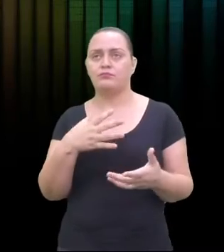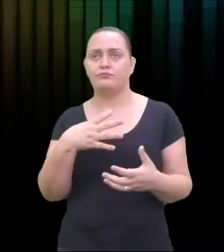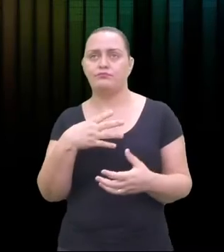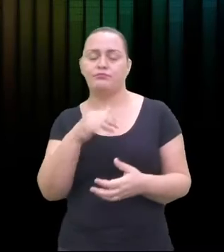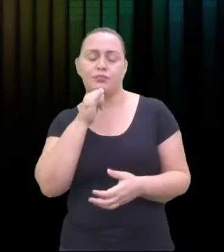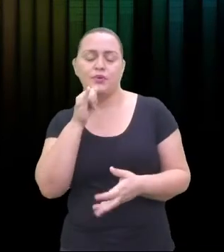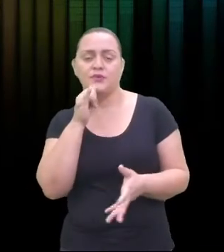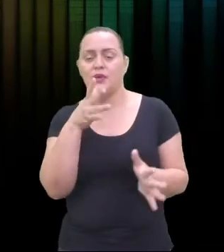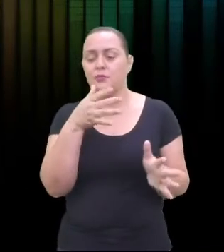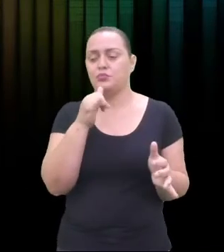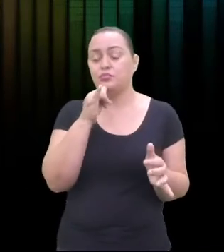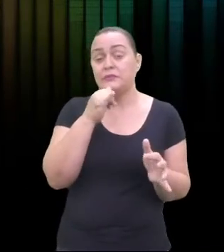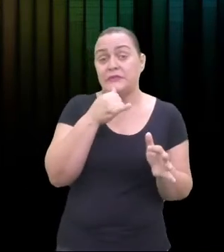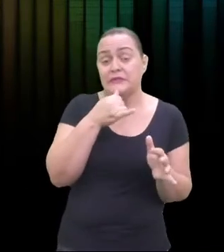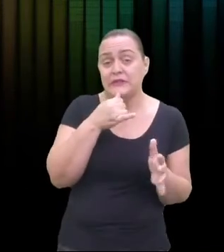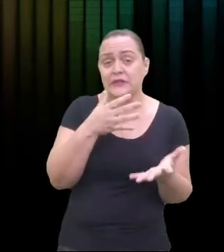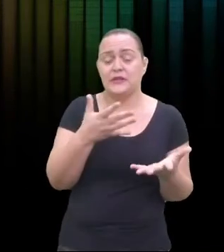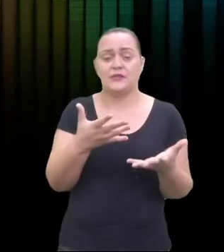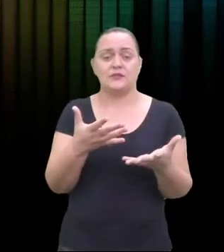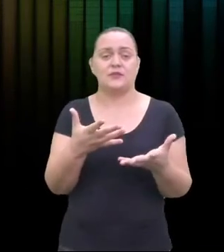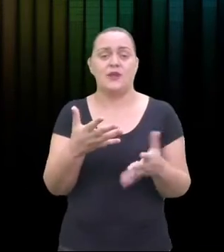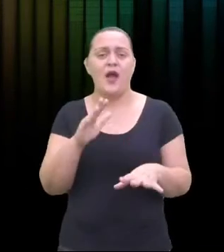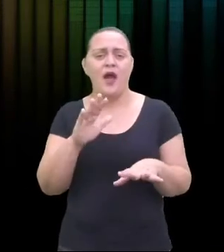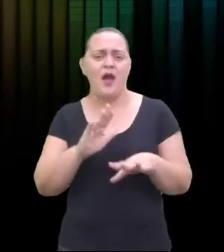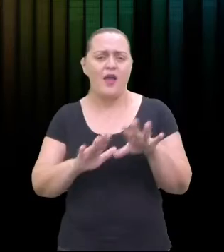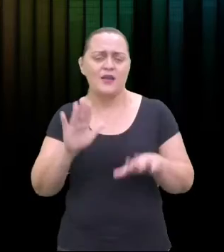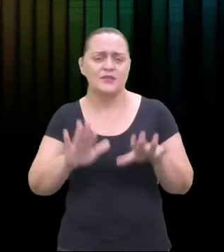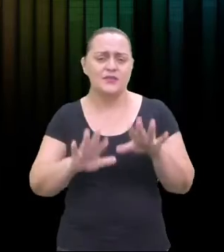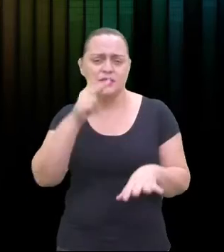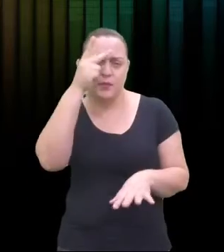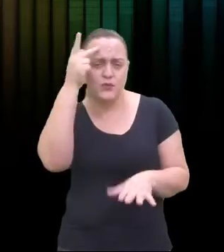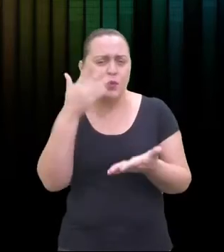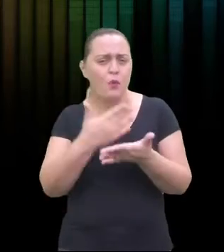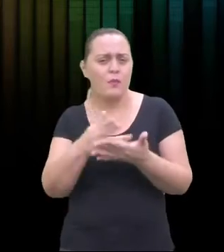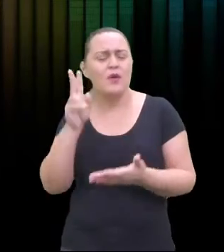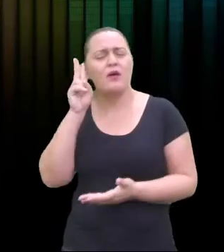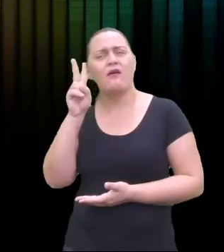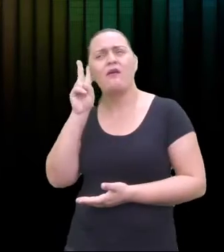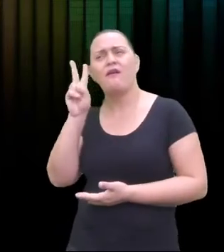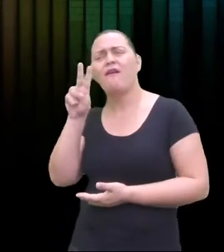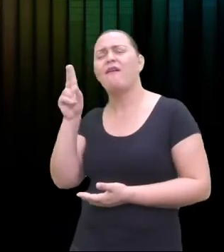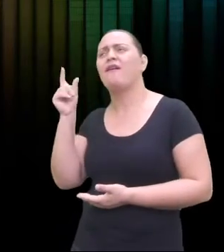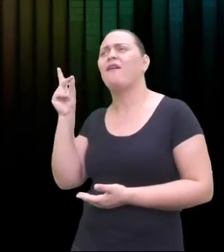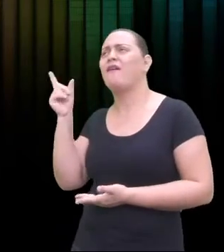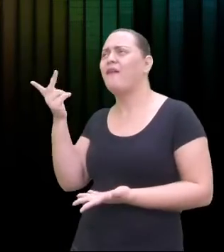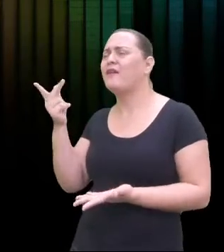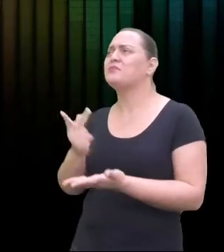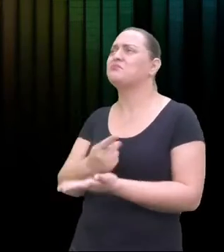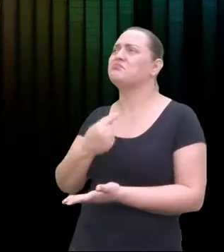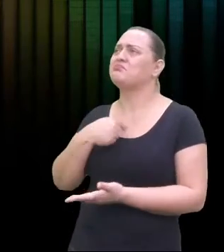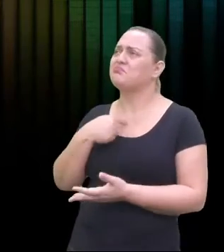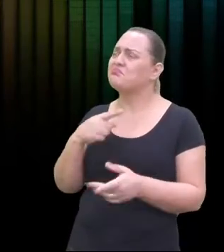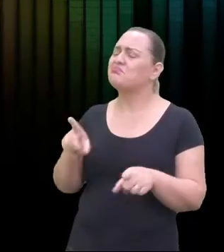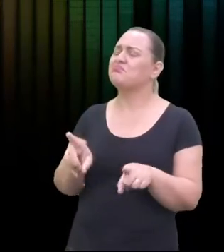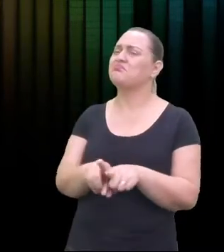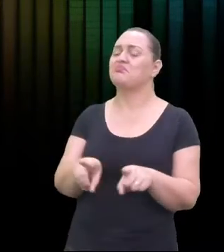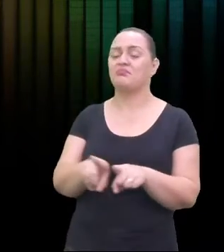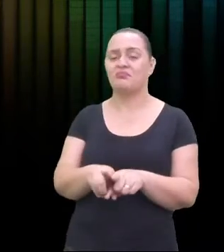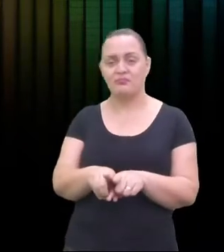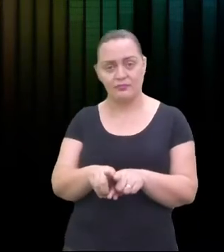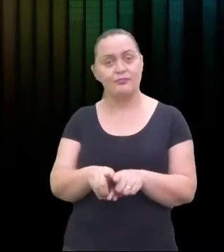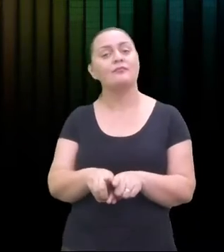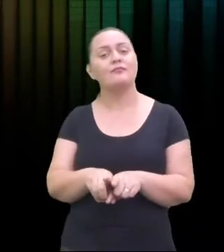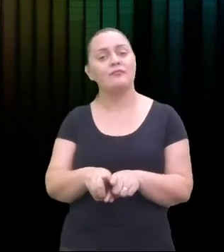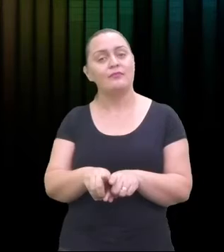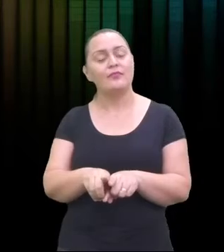Às vezes, a gente já passou por uma situação parecida, ou fica com raiva do que a letra fala. Então, você fica melancólico.